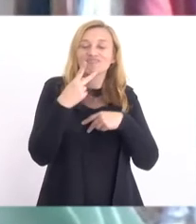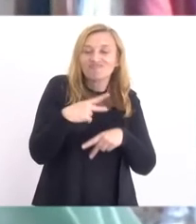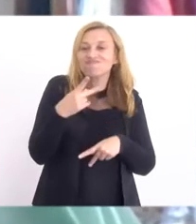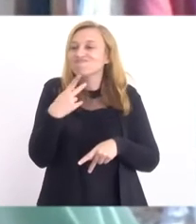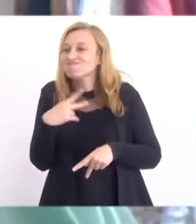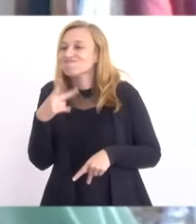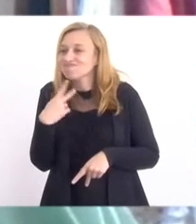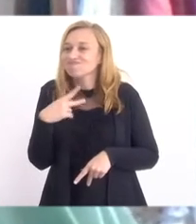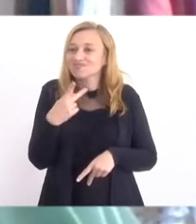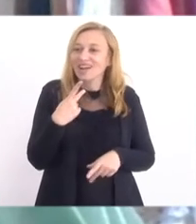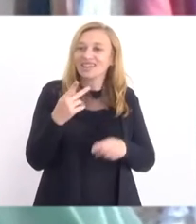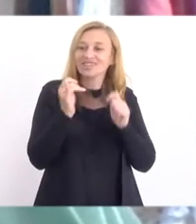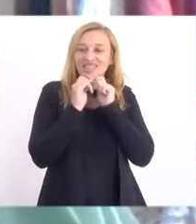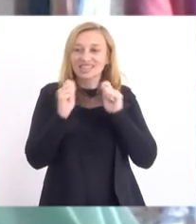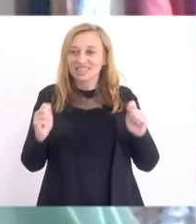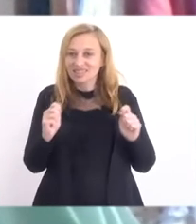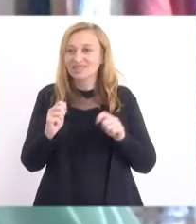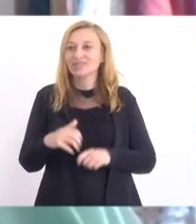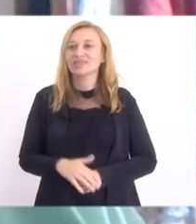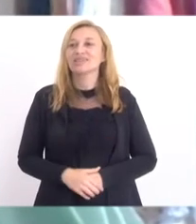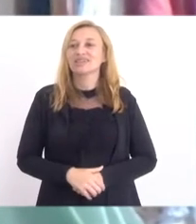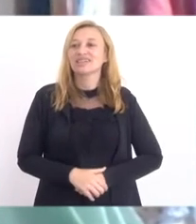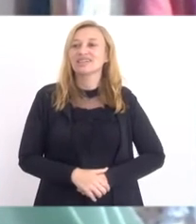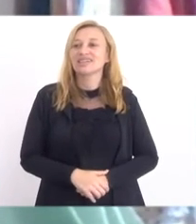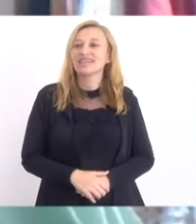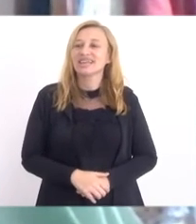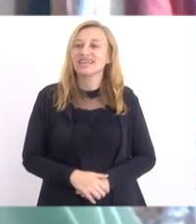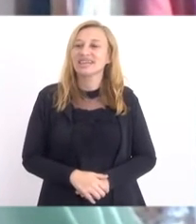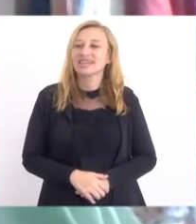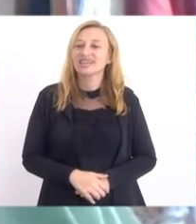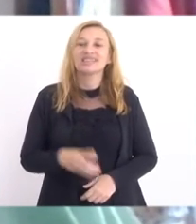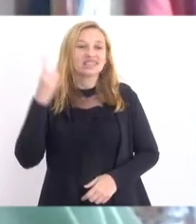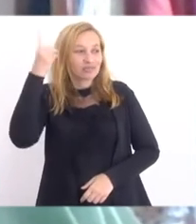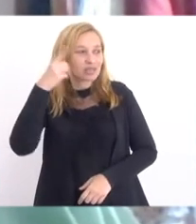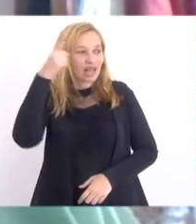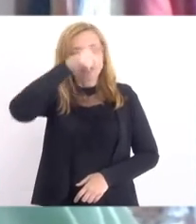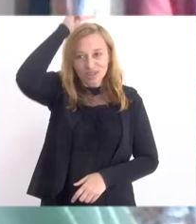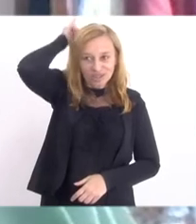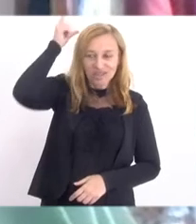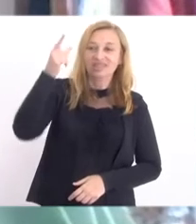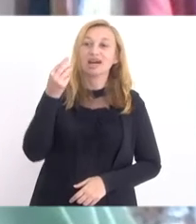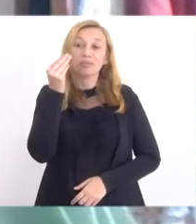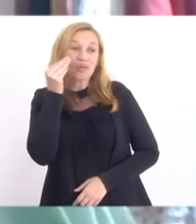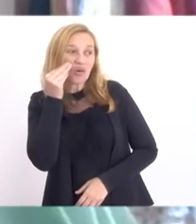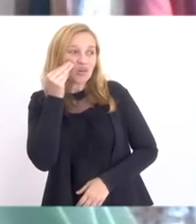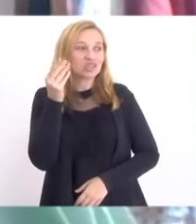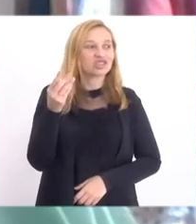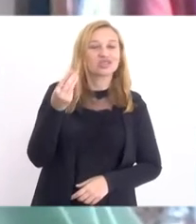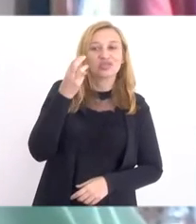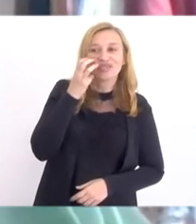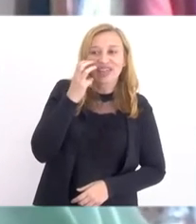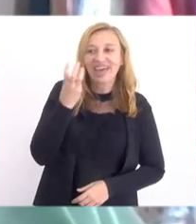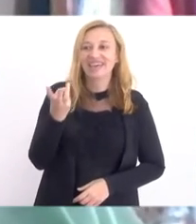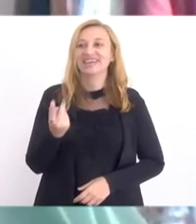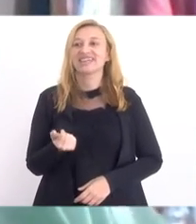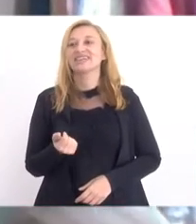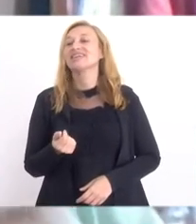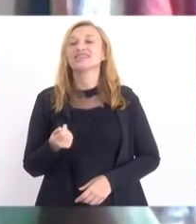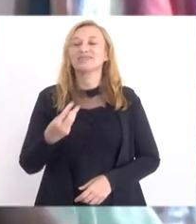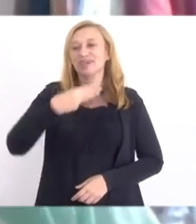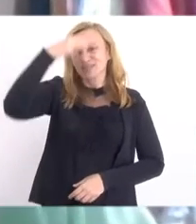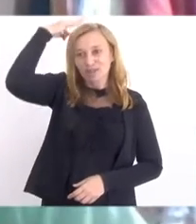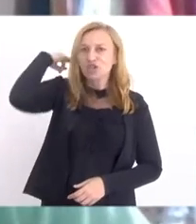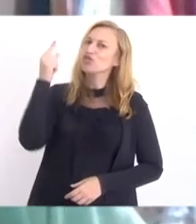com as assessoras do Luiz Paulo, da Mônica Francisco, do Valdeque. Ô, Márcio